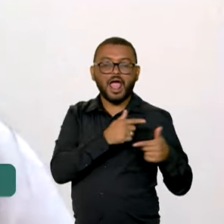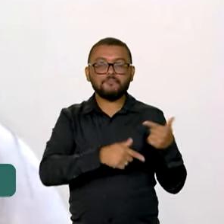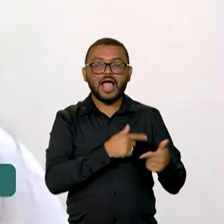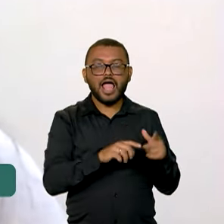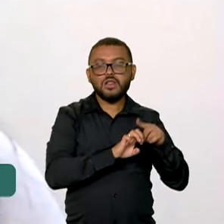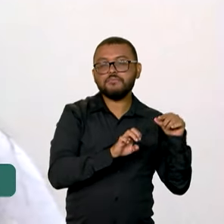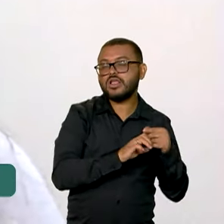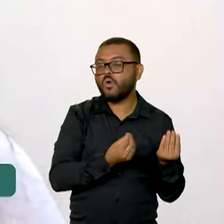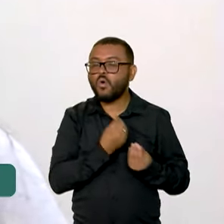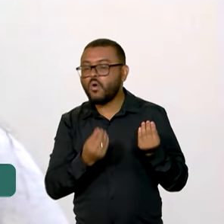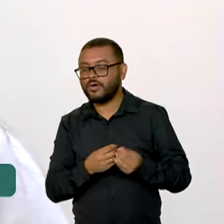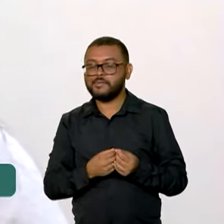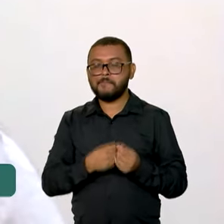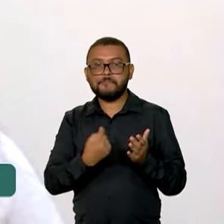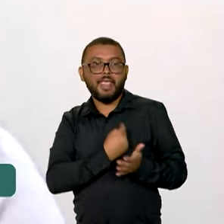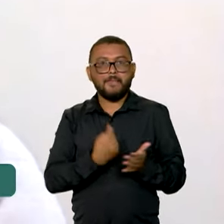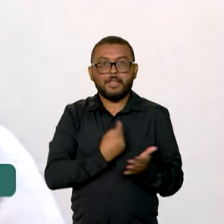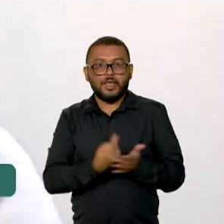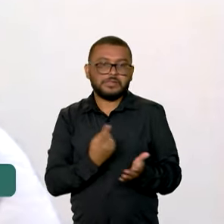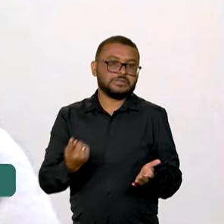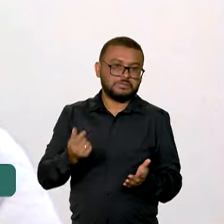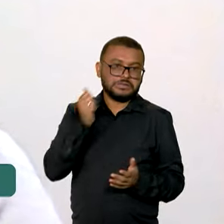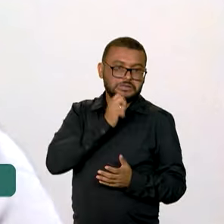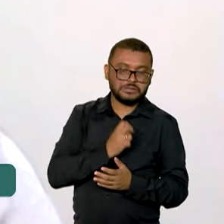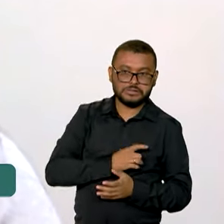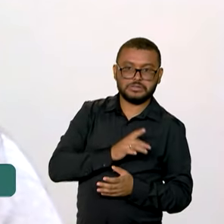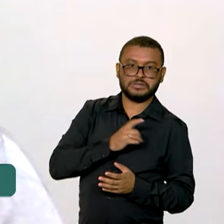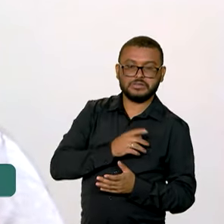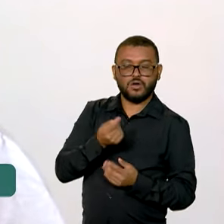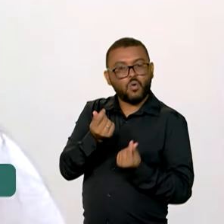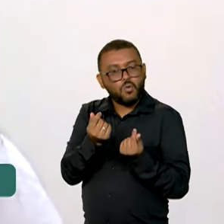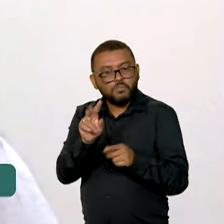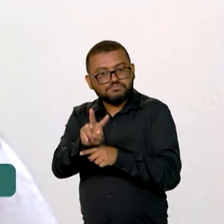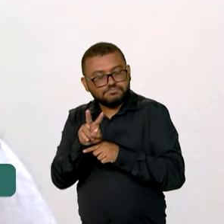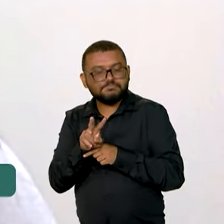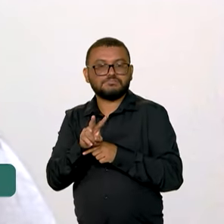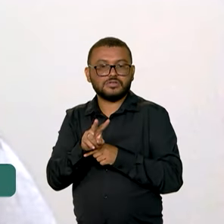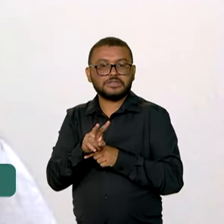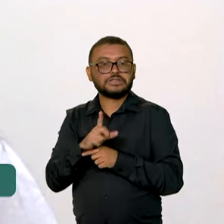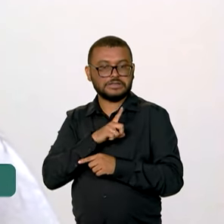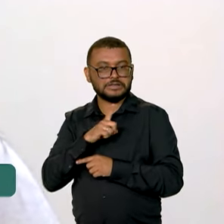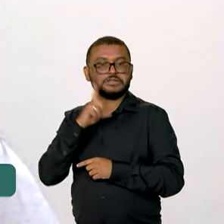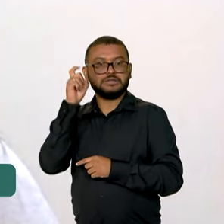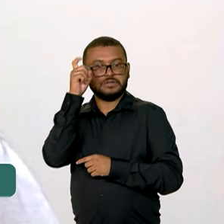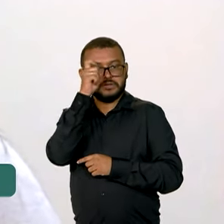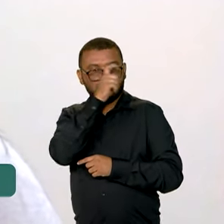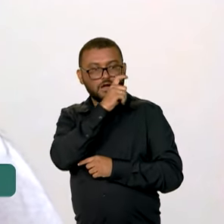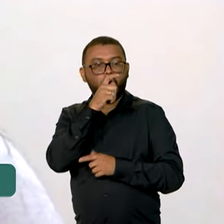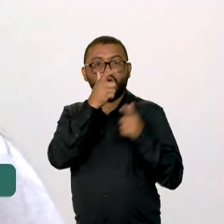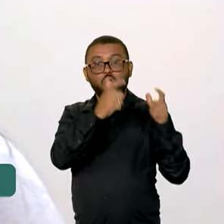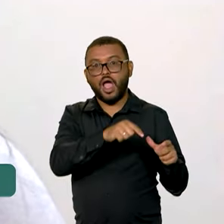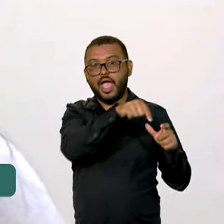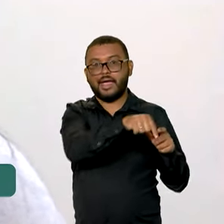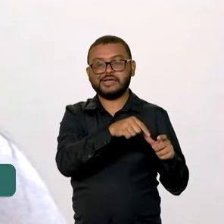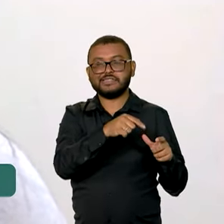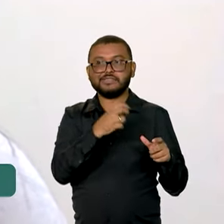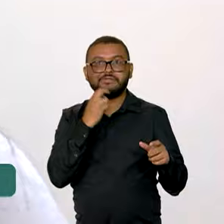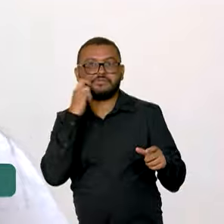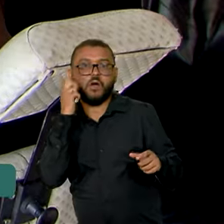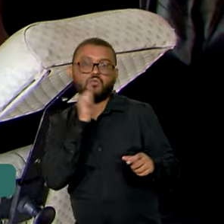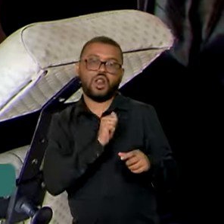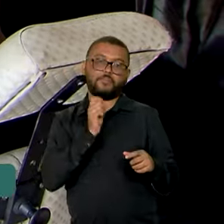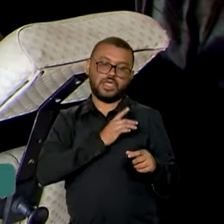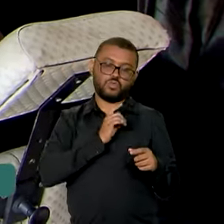está no seu negócio para pagar esse empréstimo que a senhora está pegando? Então é um ambiente ainda muito hostil para